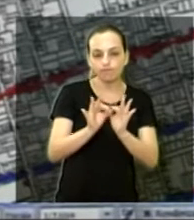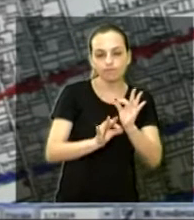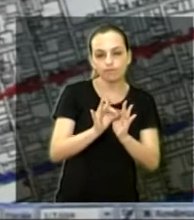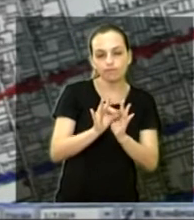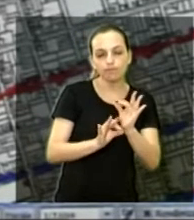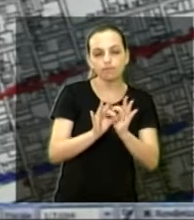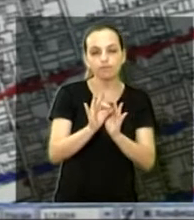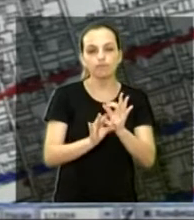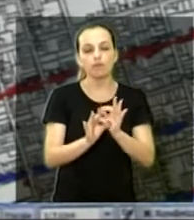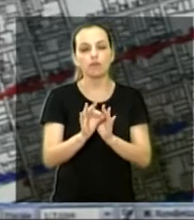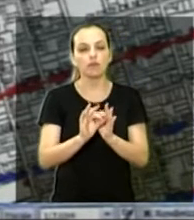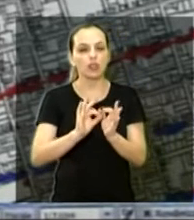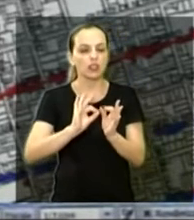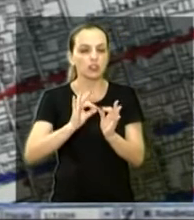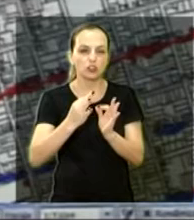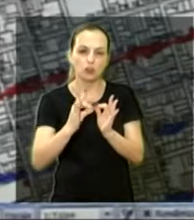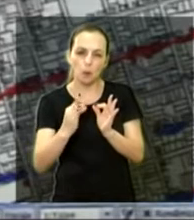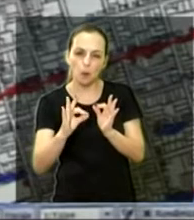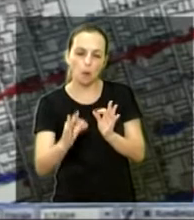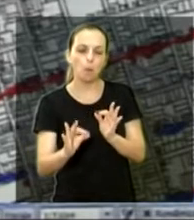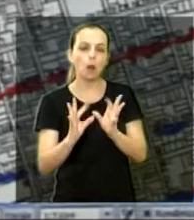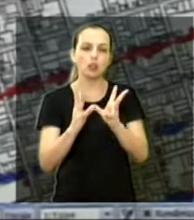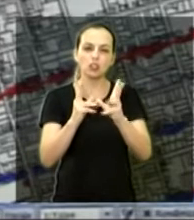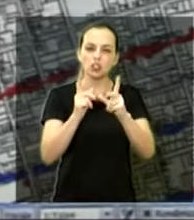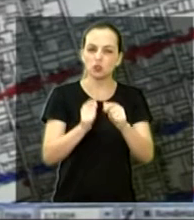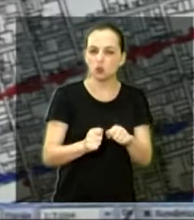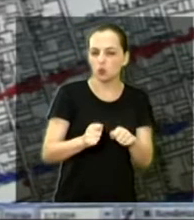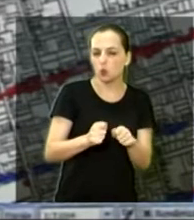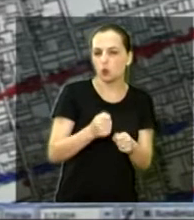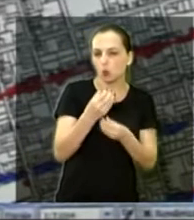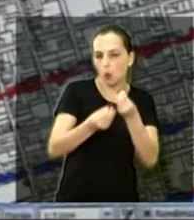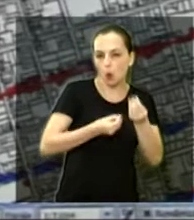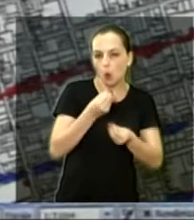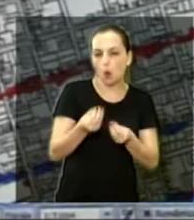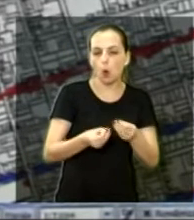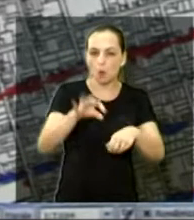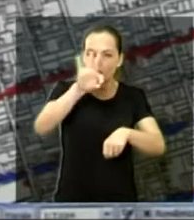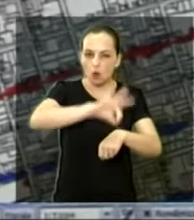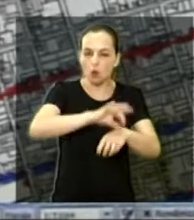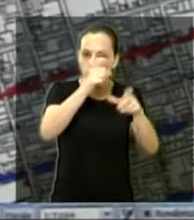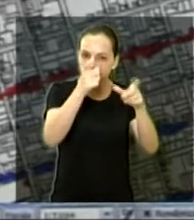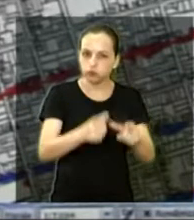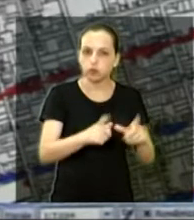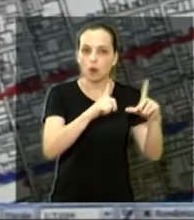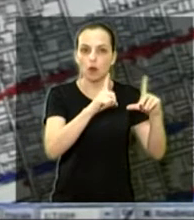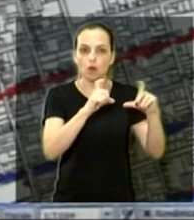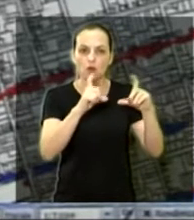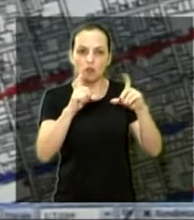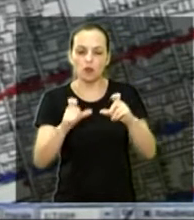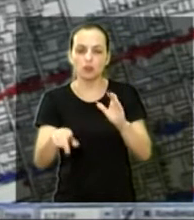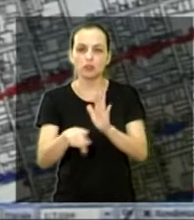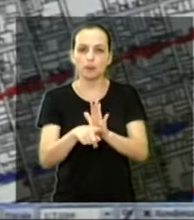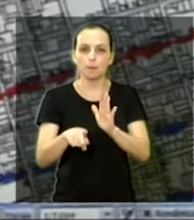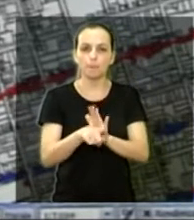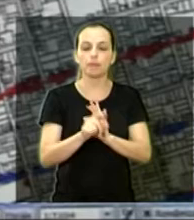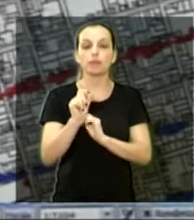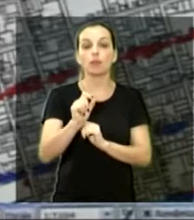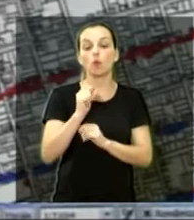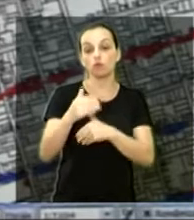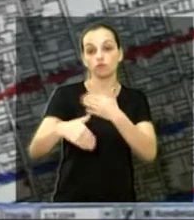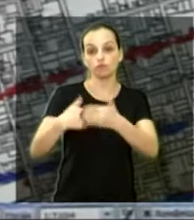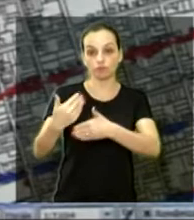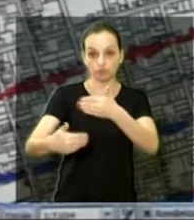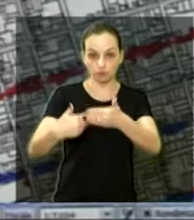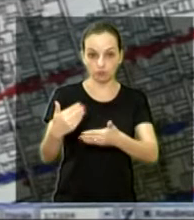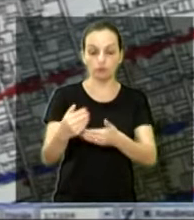fiação, se não tem, a situação dela fitossanitária, três fotos da localização dela e assim por diante.